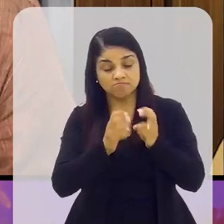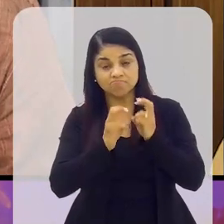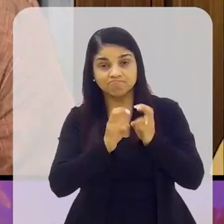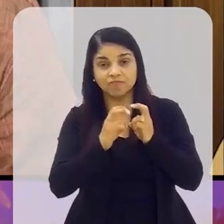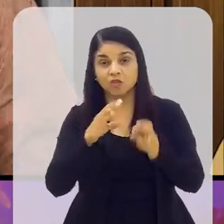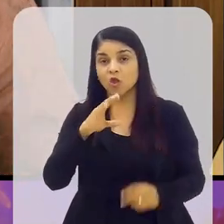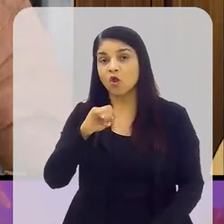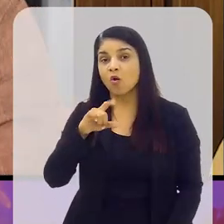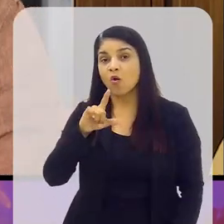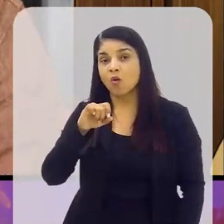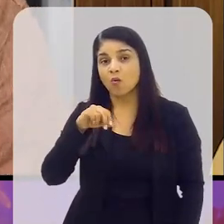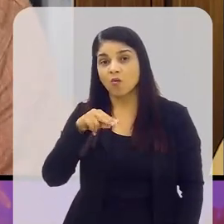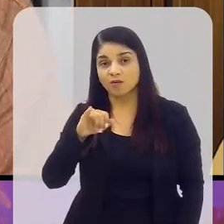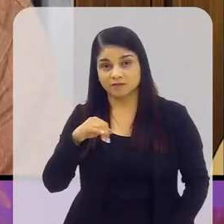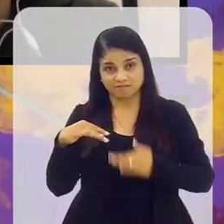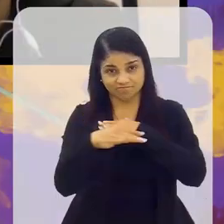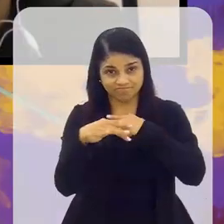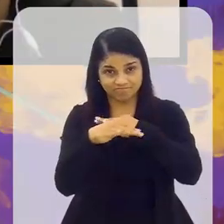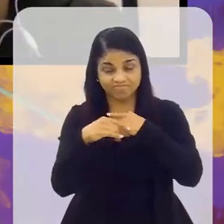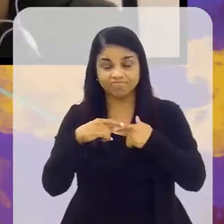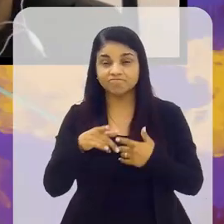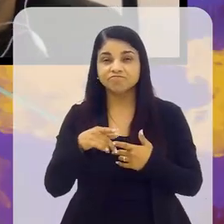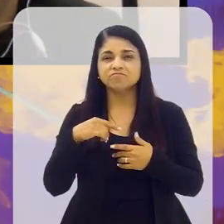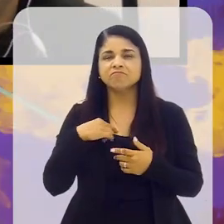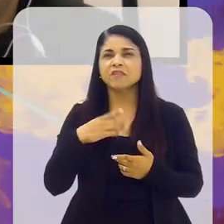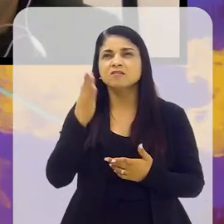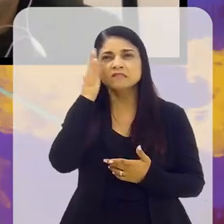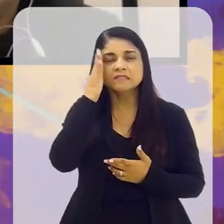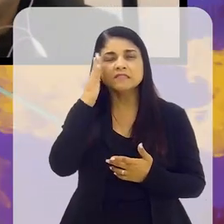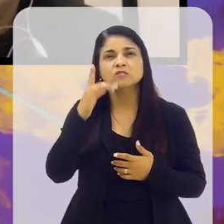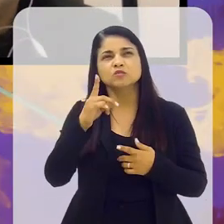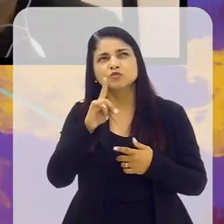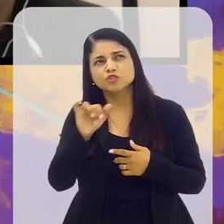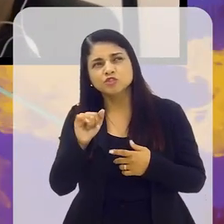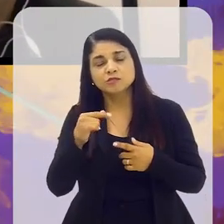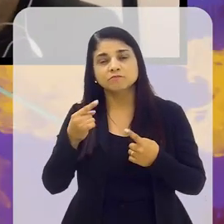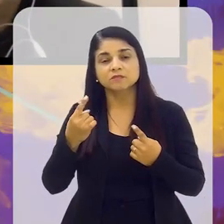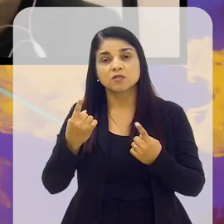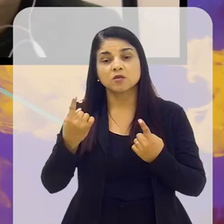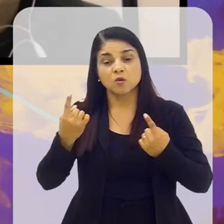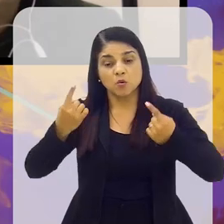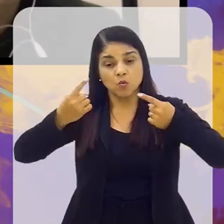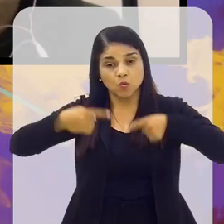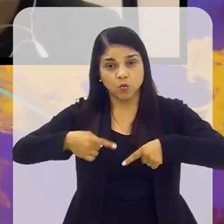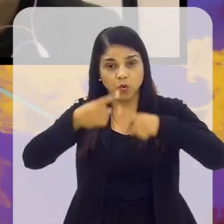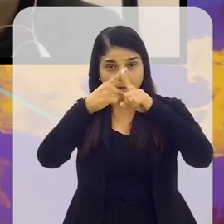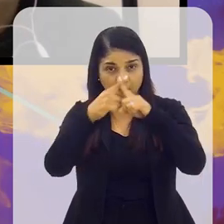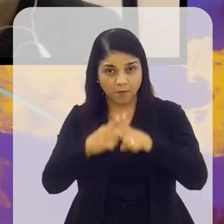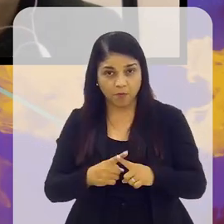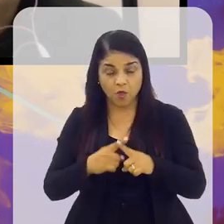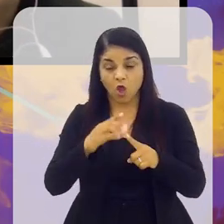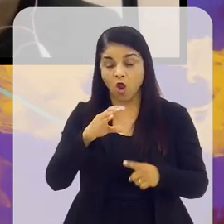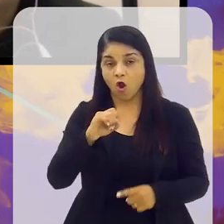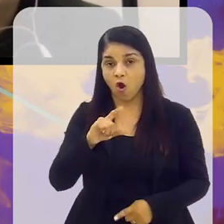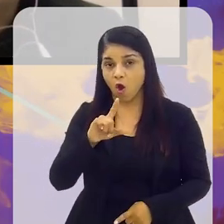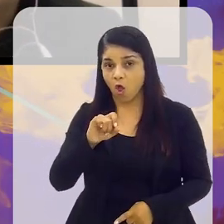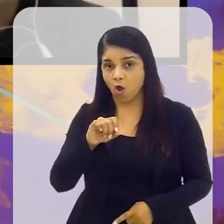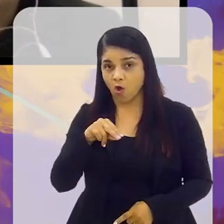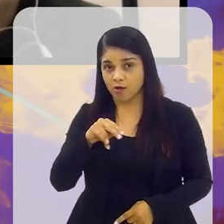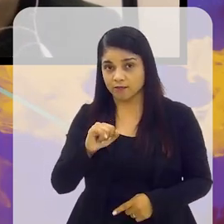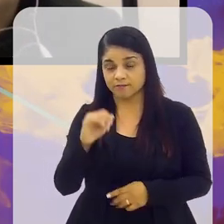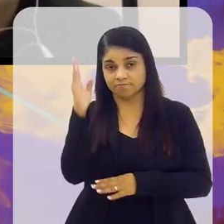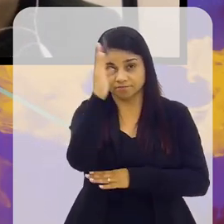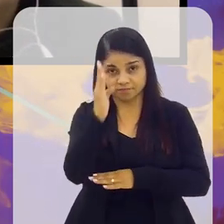em Colônia. Nesse dia que eu sei que jogou a seleção da Alemanha em Colônia, onde eu